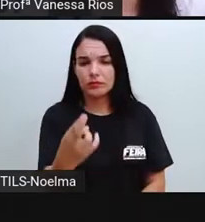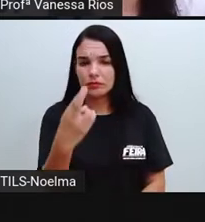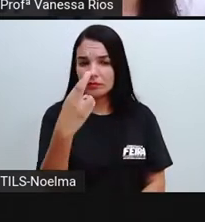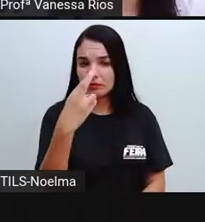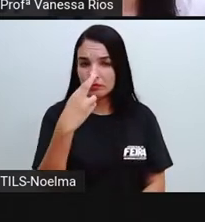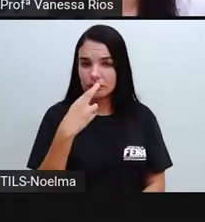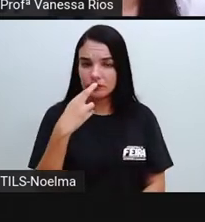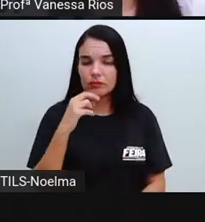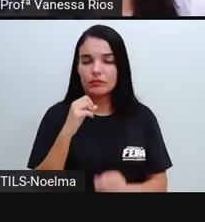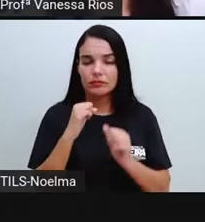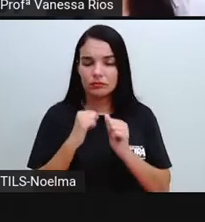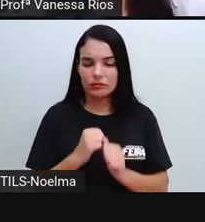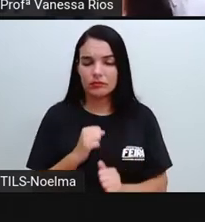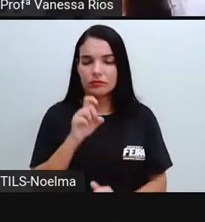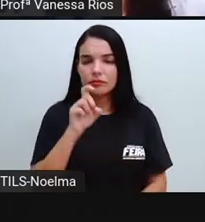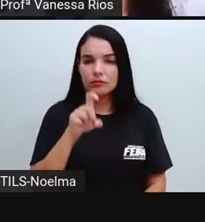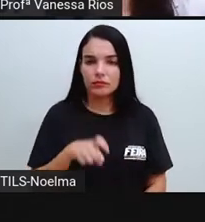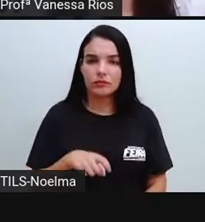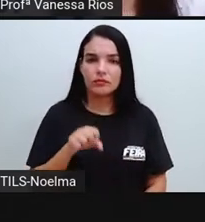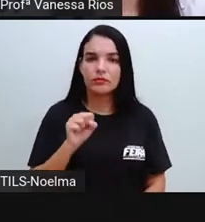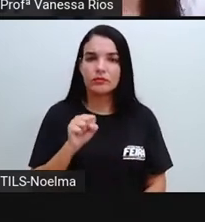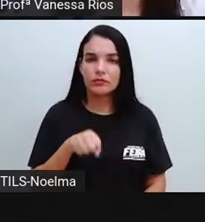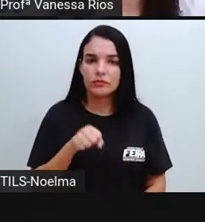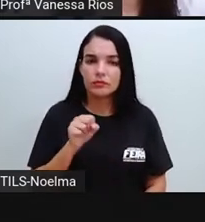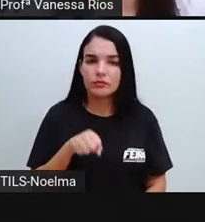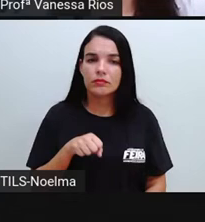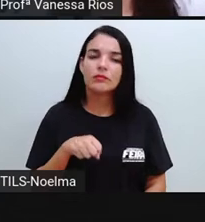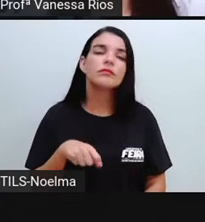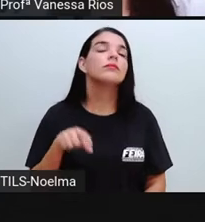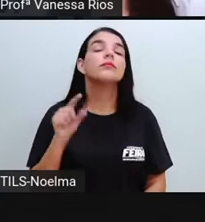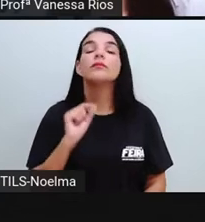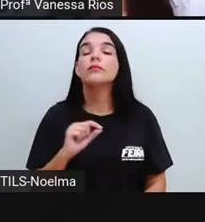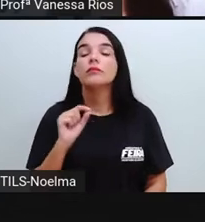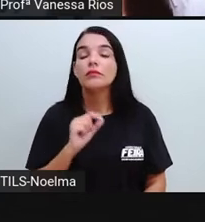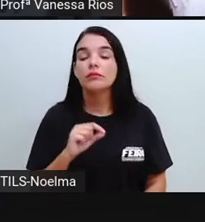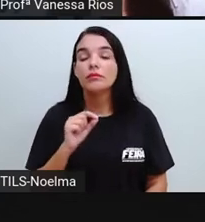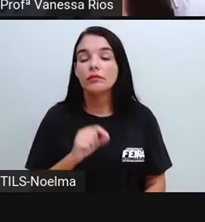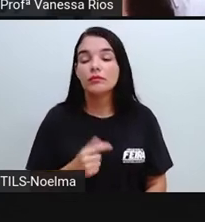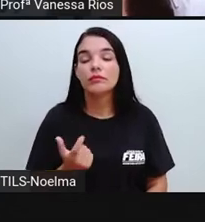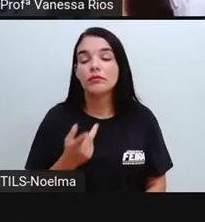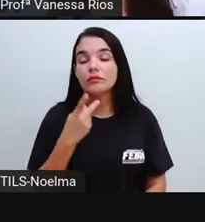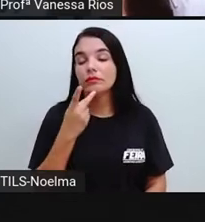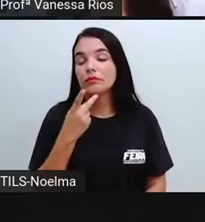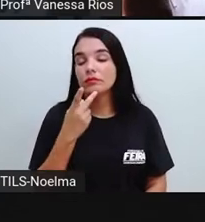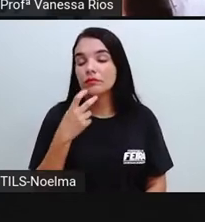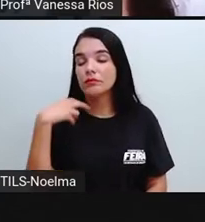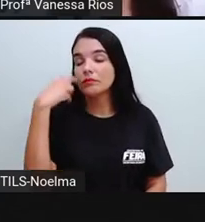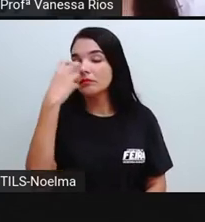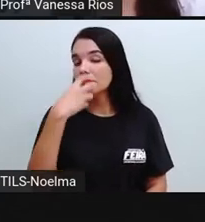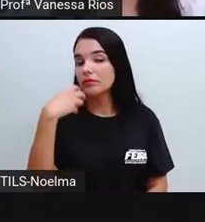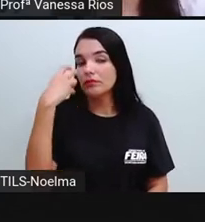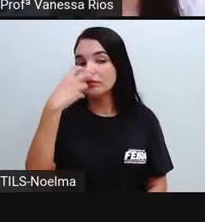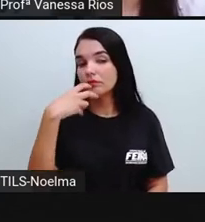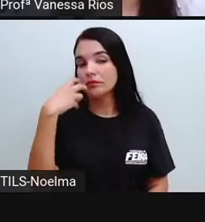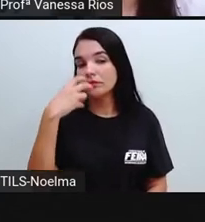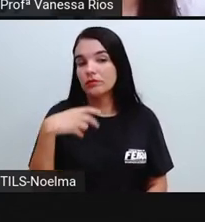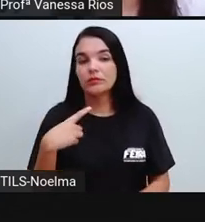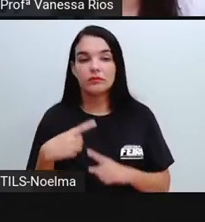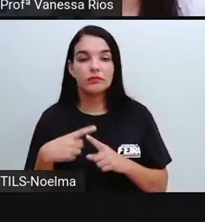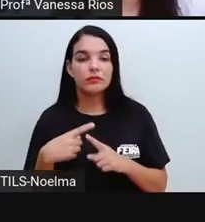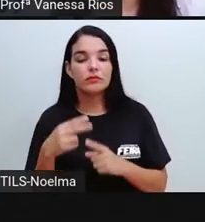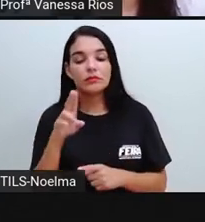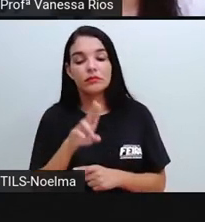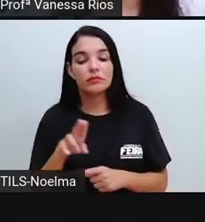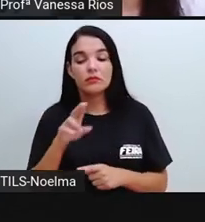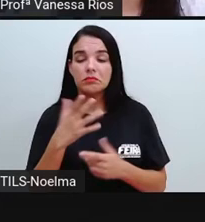linguagem formal, ou às vezes não ter conhecimento, ou não ter ali no seu dia a dia o